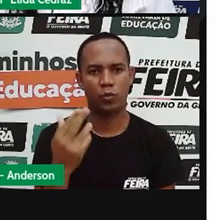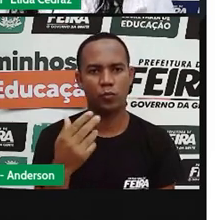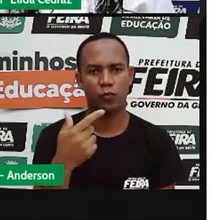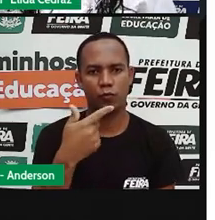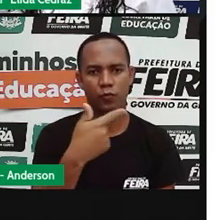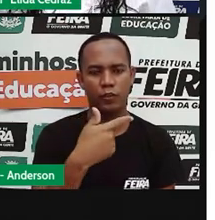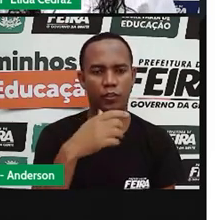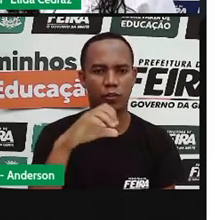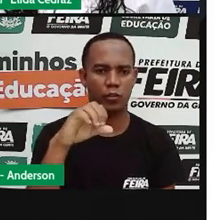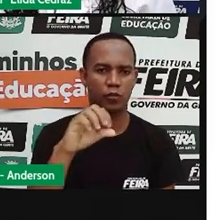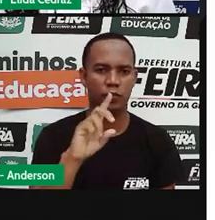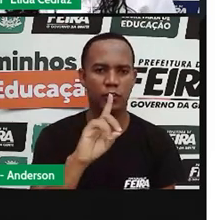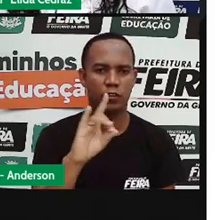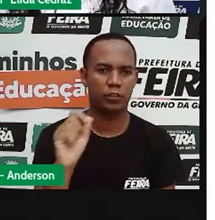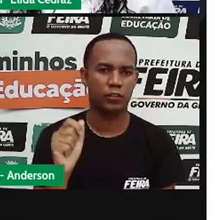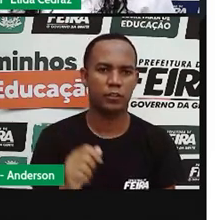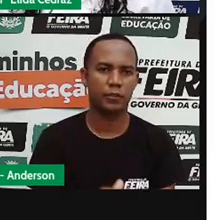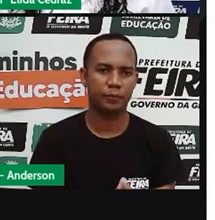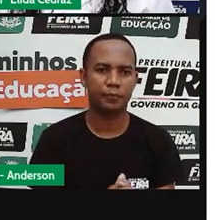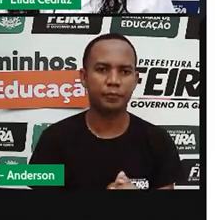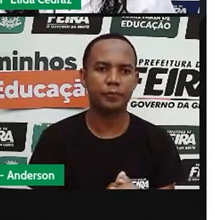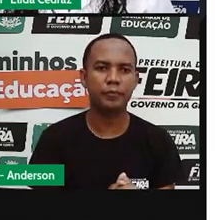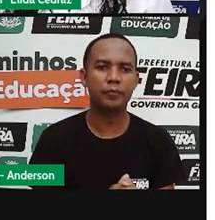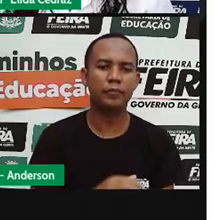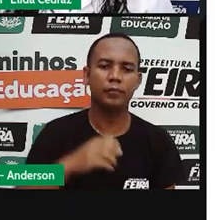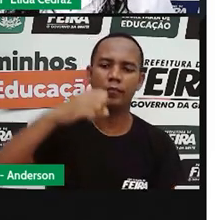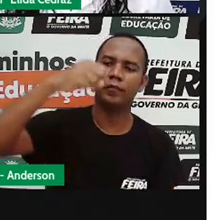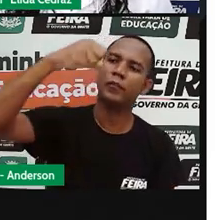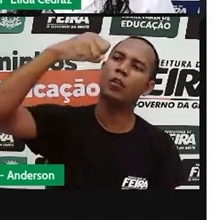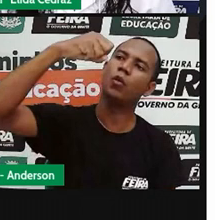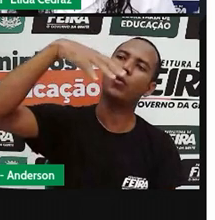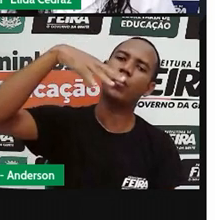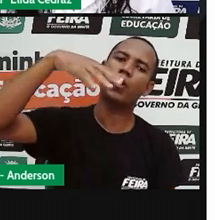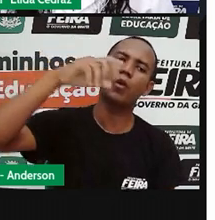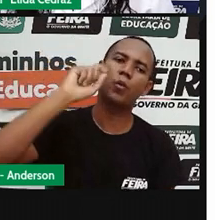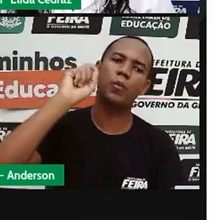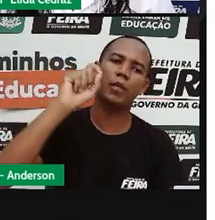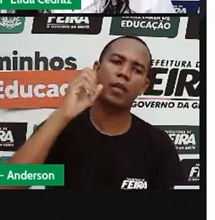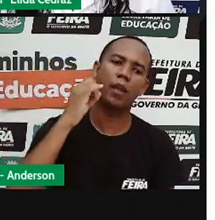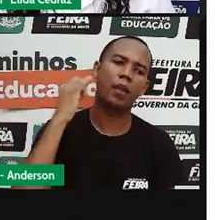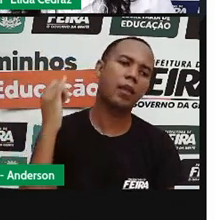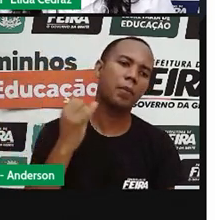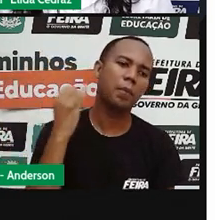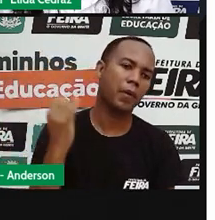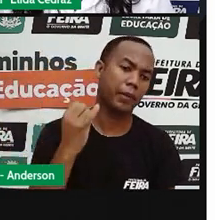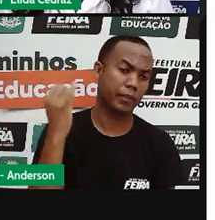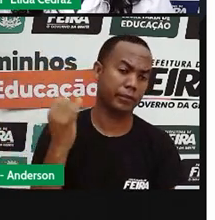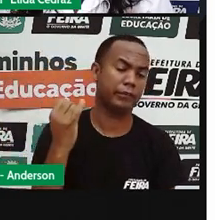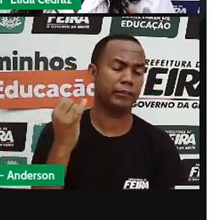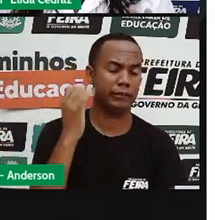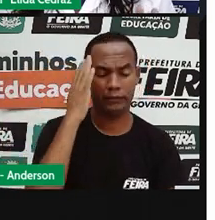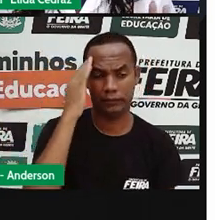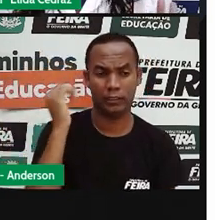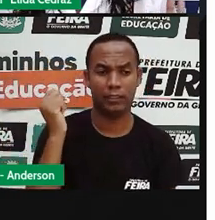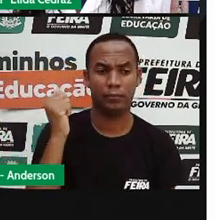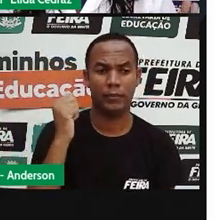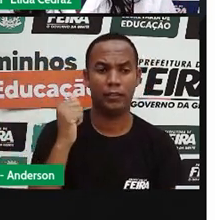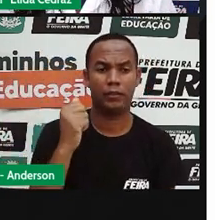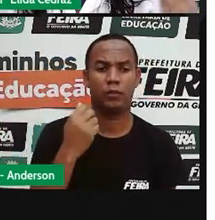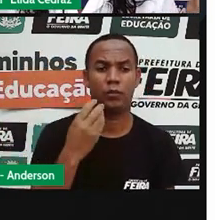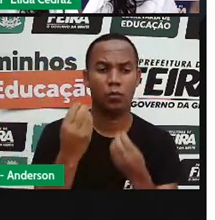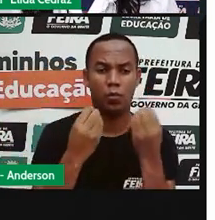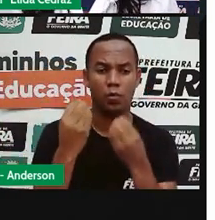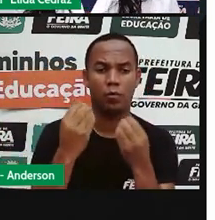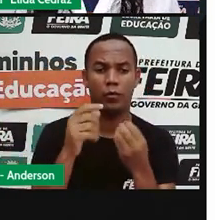O Sol é importante. O nós vimos isso na aula anterior. O Sol é importante para